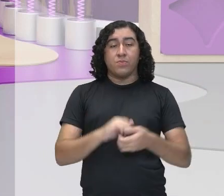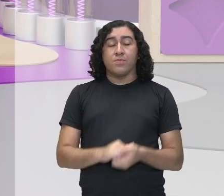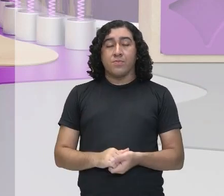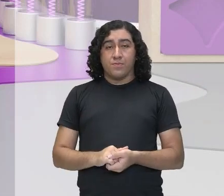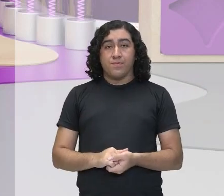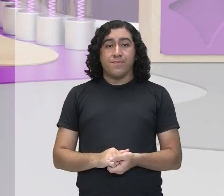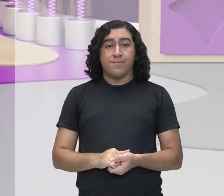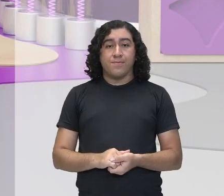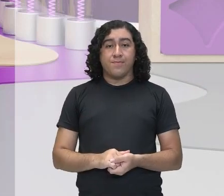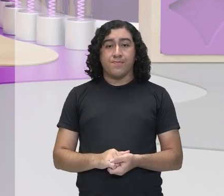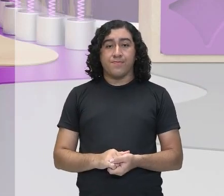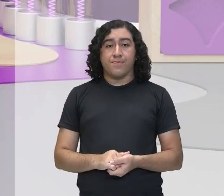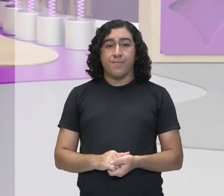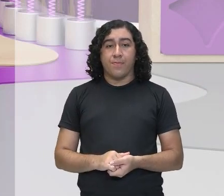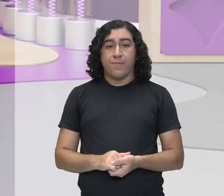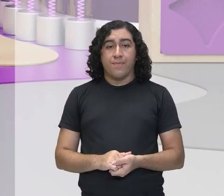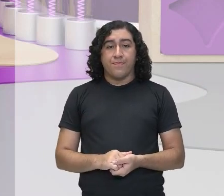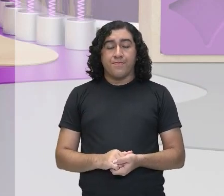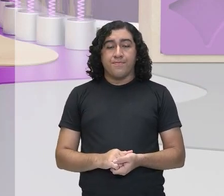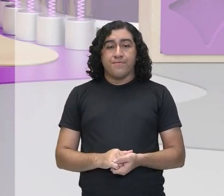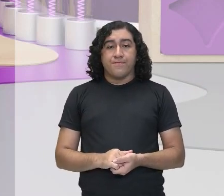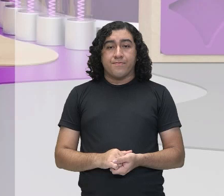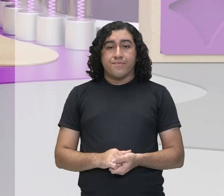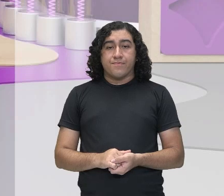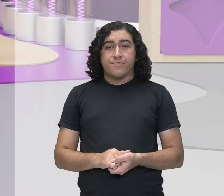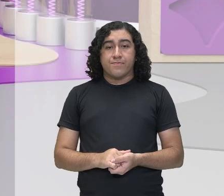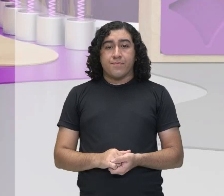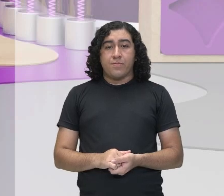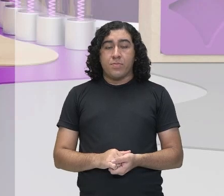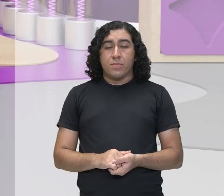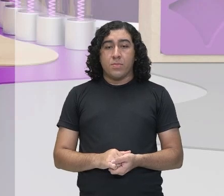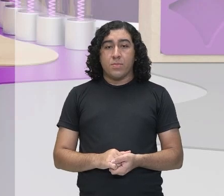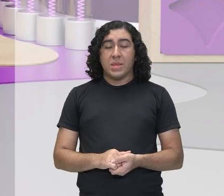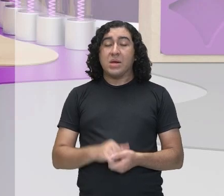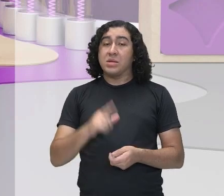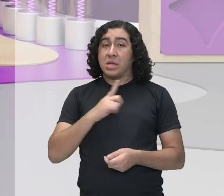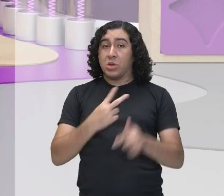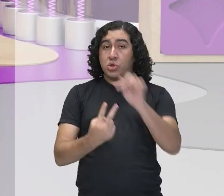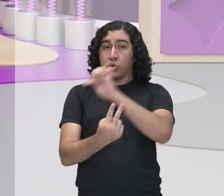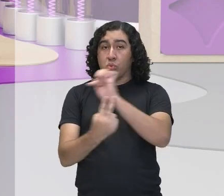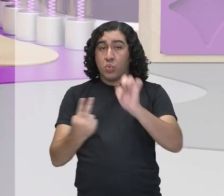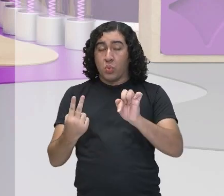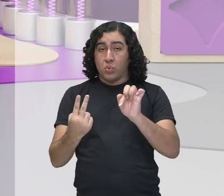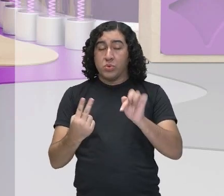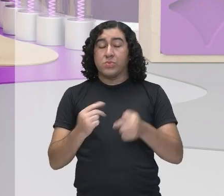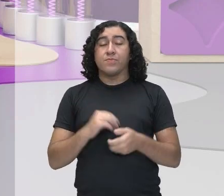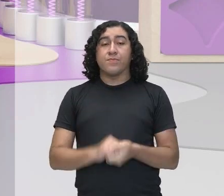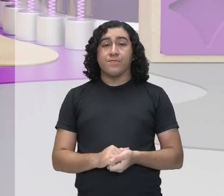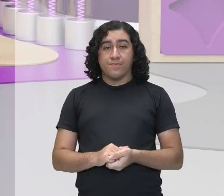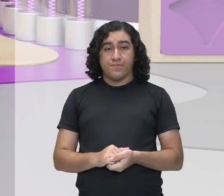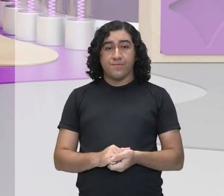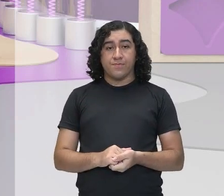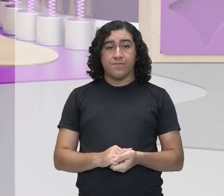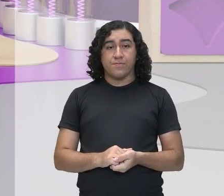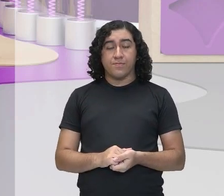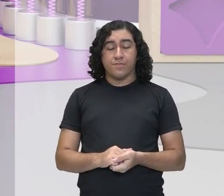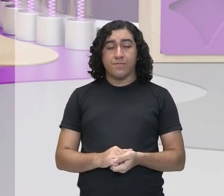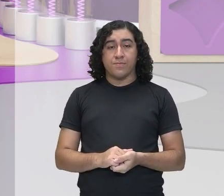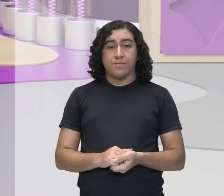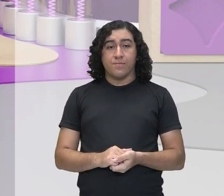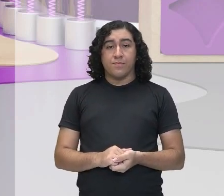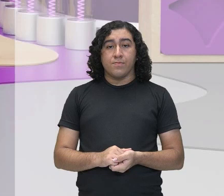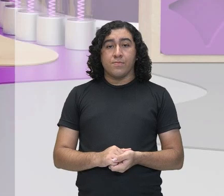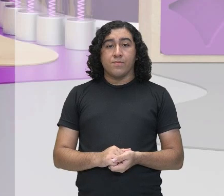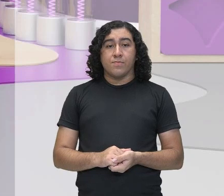Muito bem. E aí, vimos duas formas, tá? Que nós estamos trabalhando. Que é essa primeira, desse